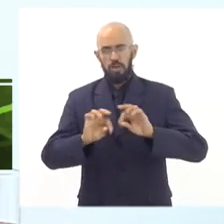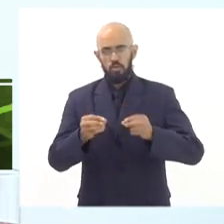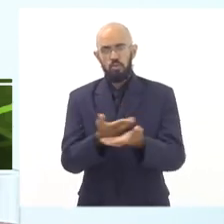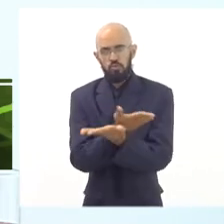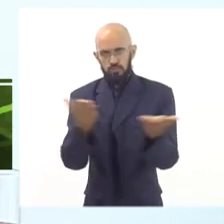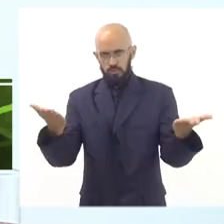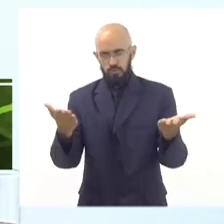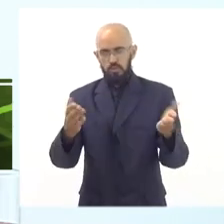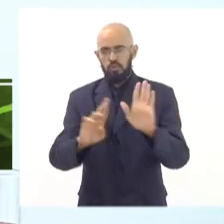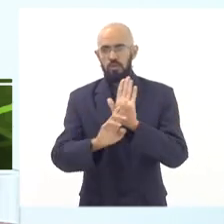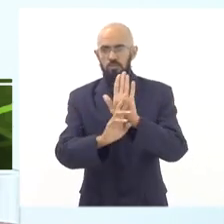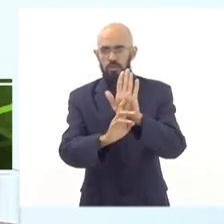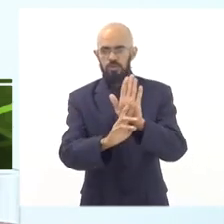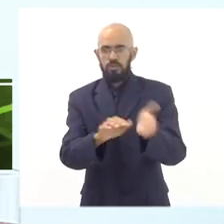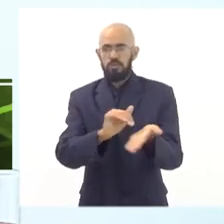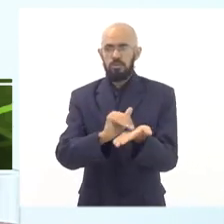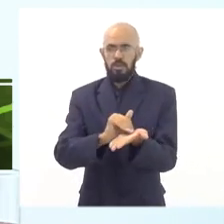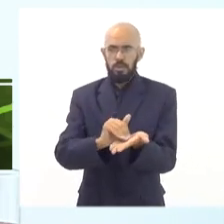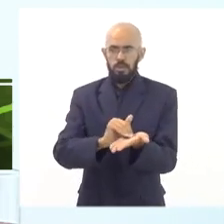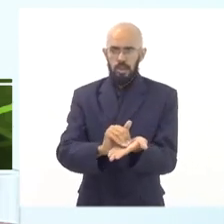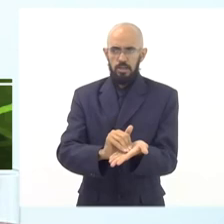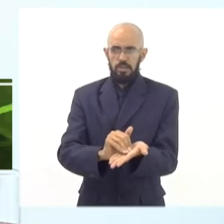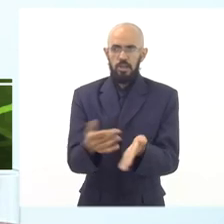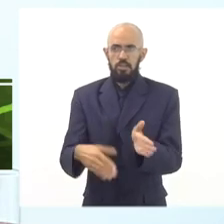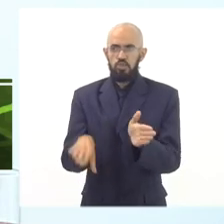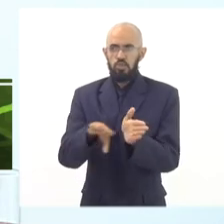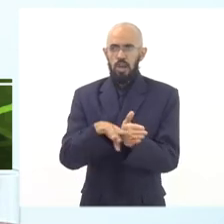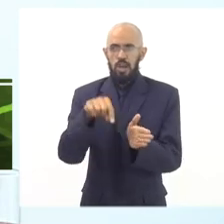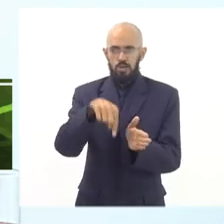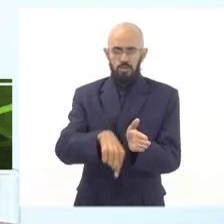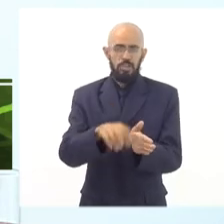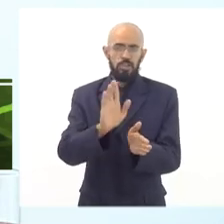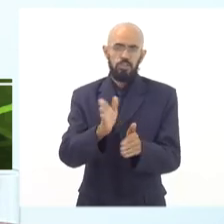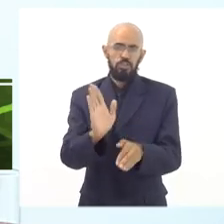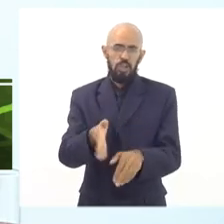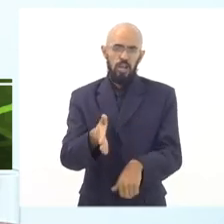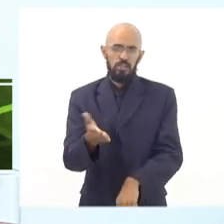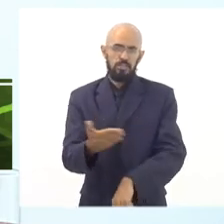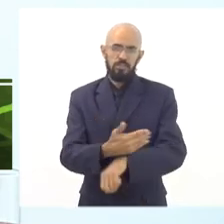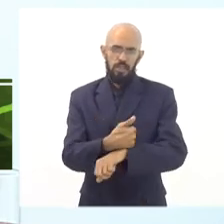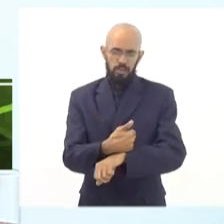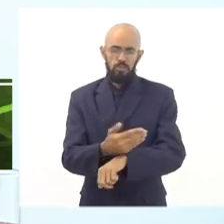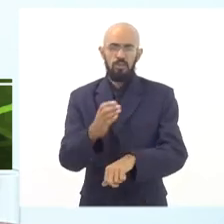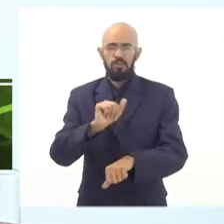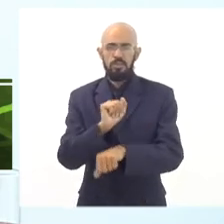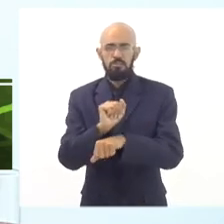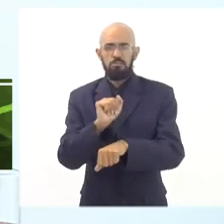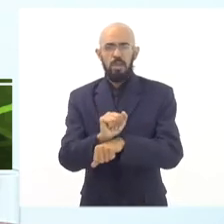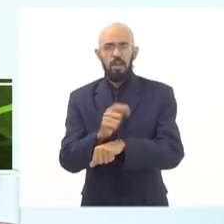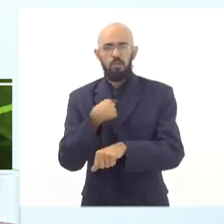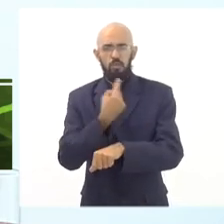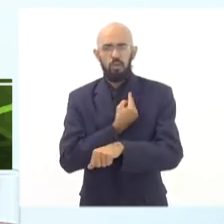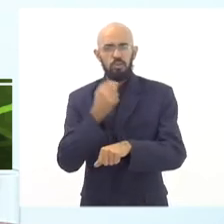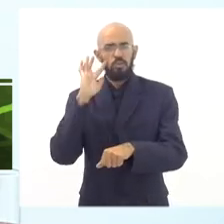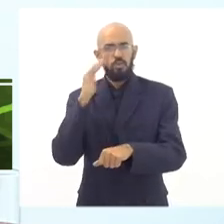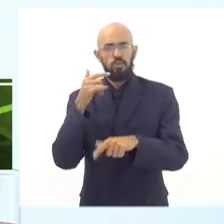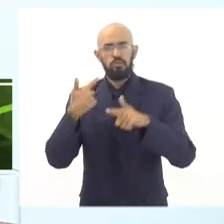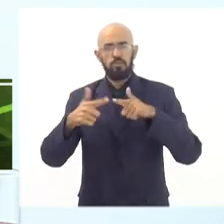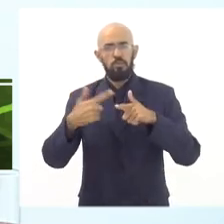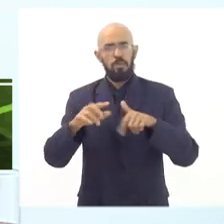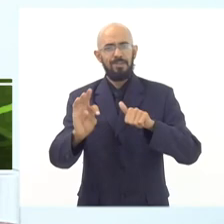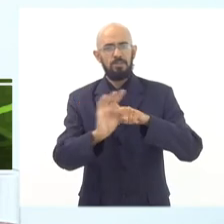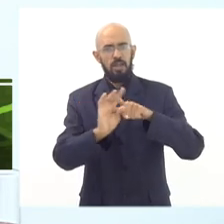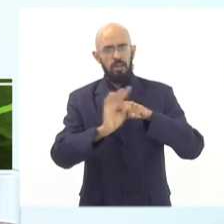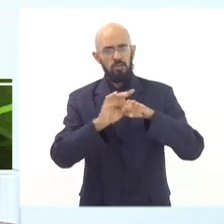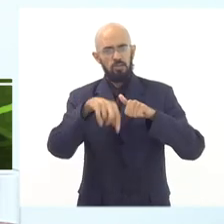Os representantes da Secretaria de Estado de Educação chegaram aqui cedo, estavam esperando que a gente resolvesse problemas técnicos. Se eu não me engano,